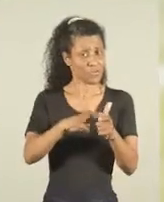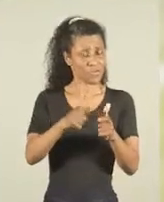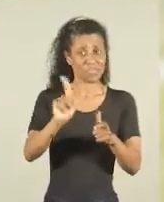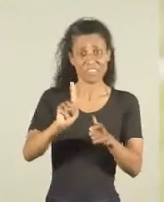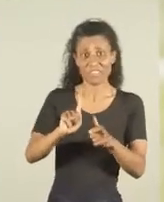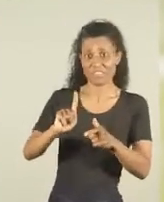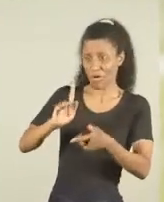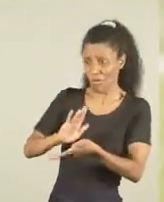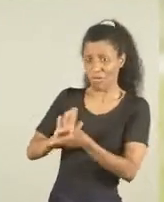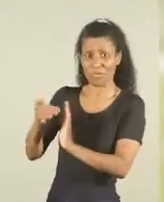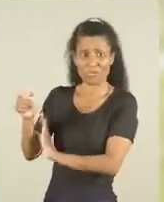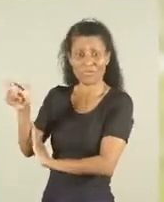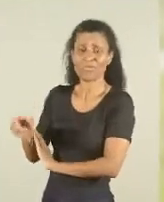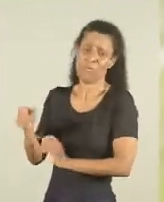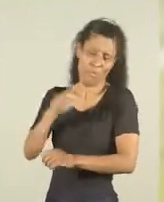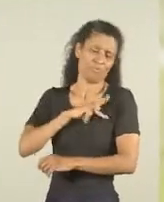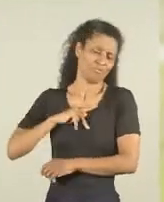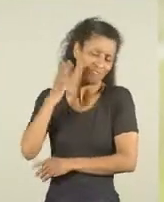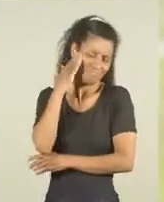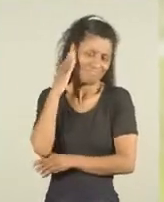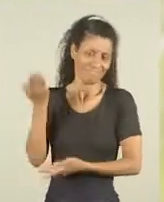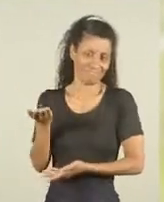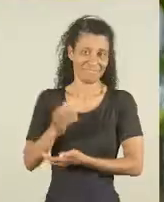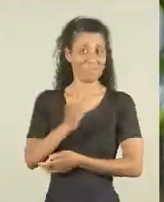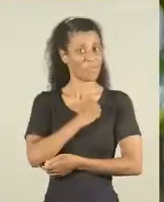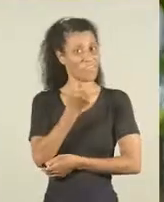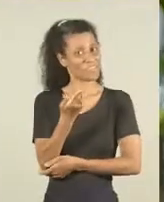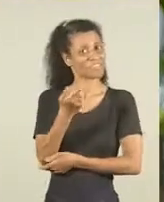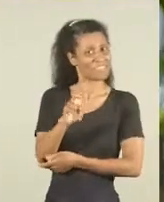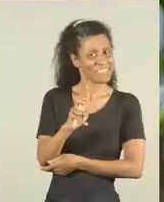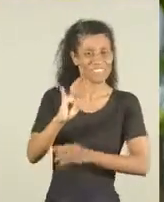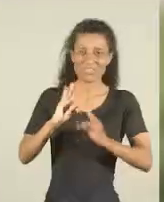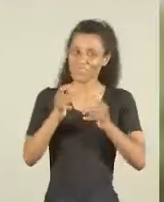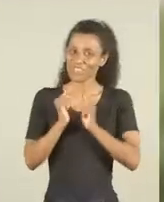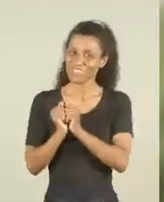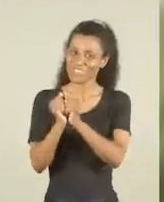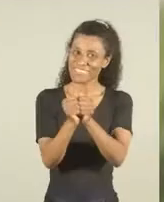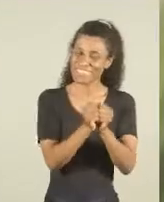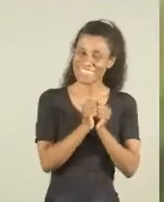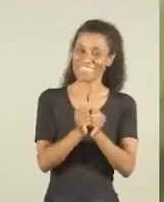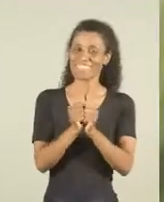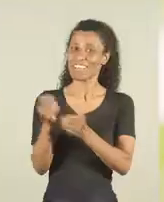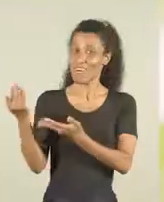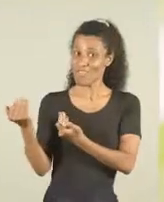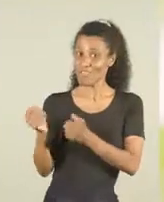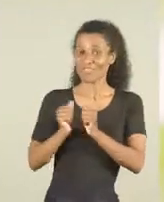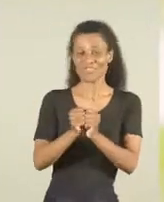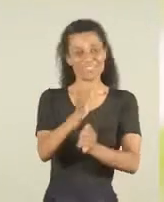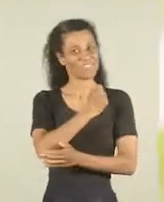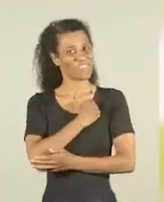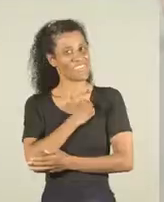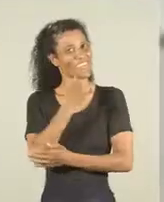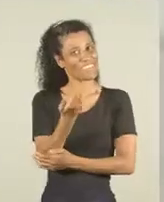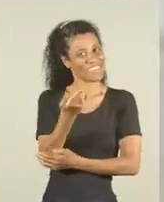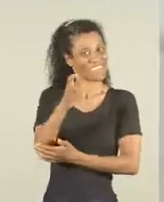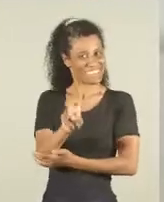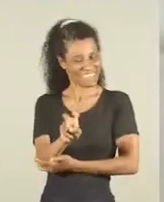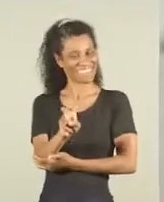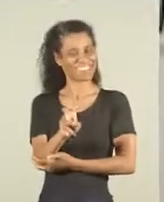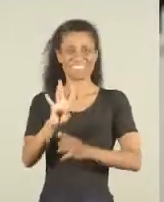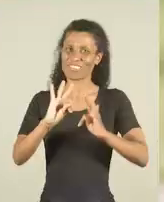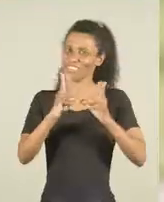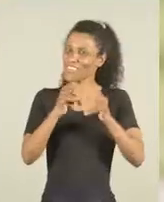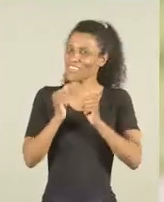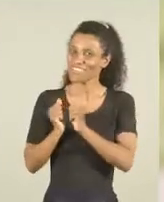e não os adversários. O povo já sabe disso. Melo é 15! Tamo junto, Melo! Juventude tá com Melo! 15!